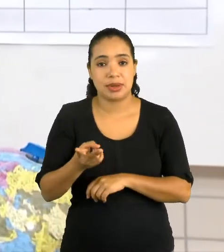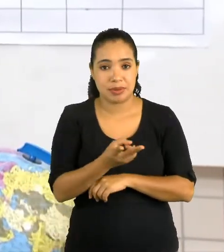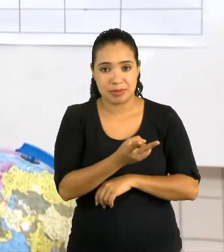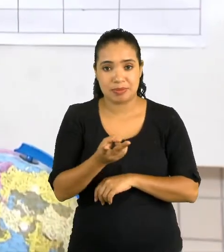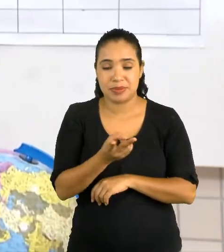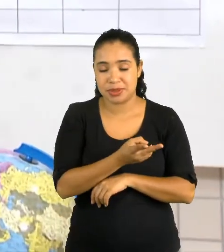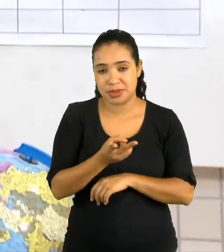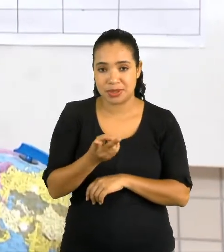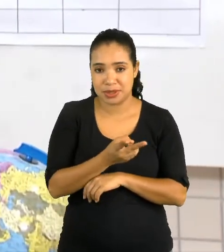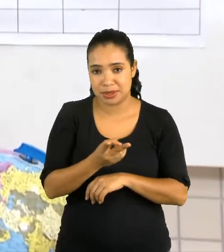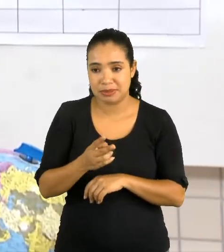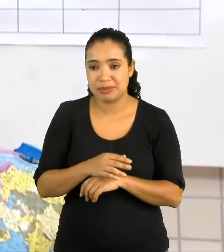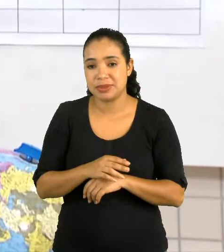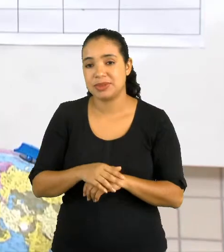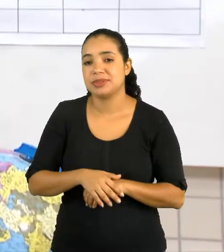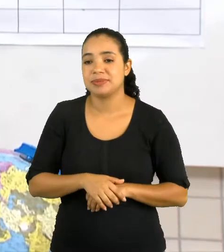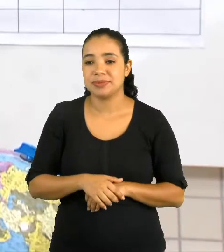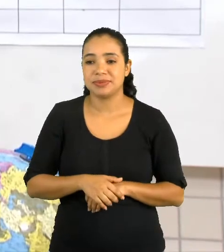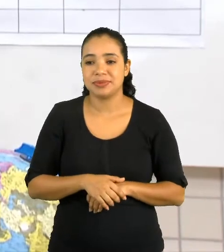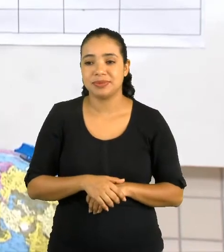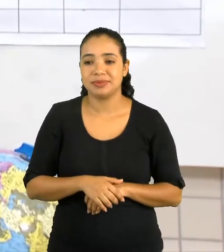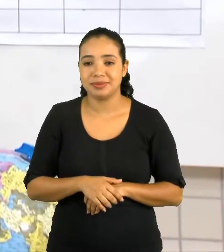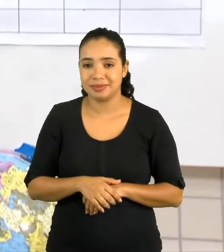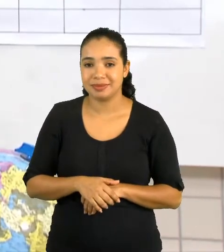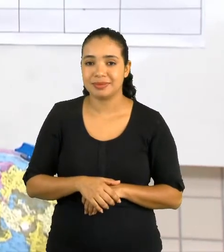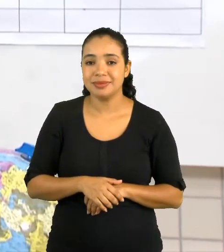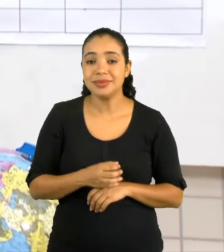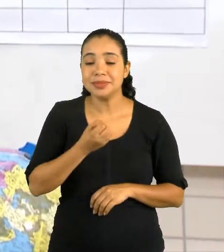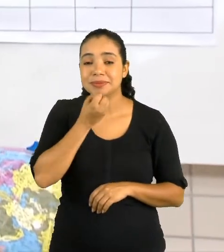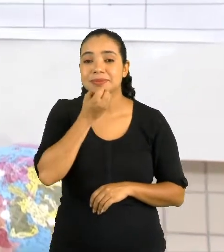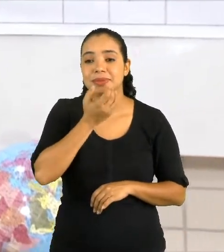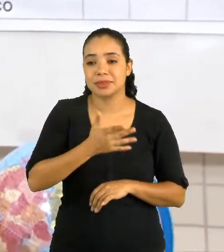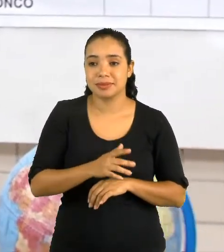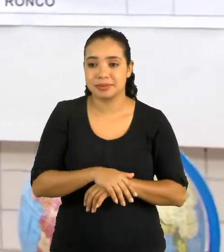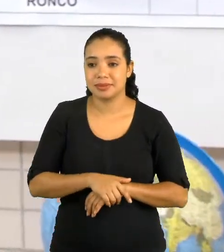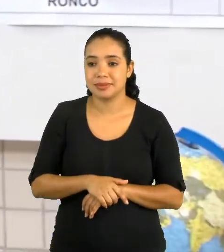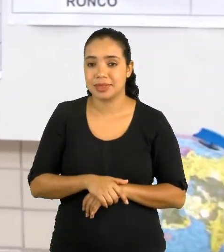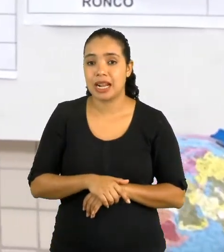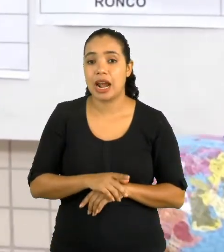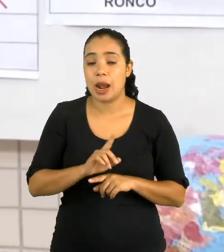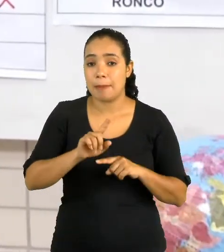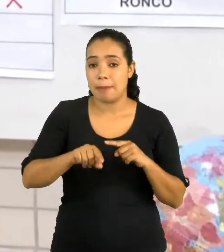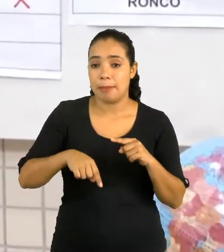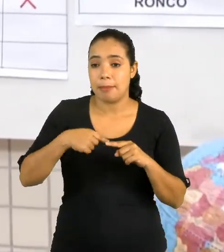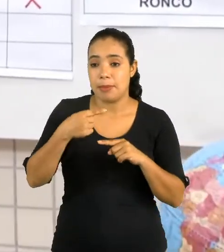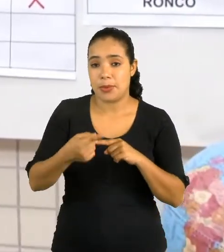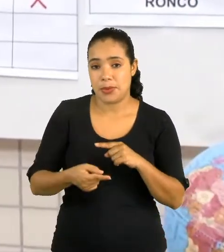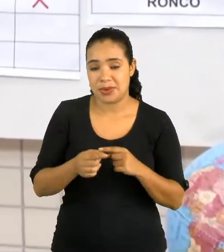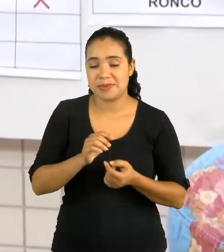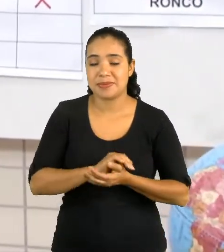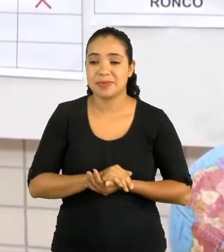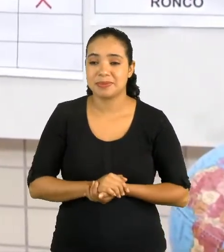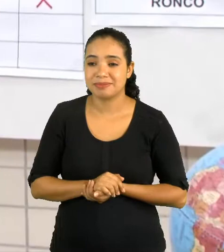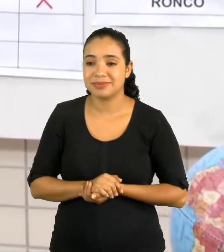ambos os períodos. Períodos. Muito bem. A penúltima ação.